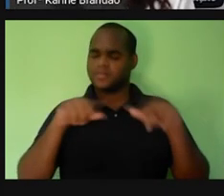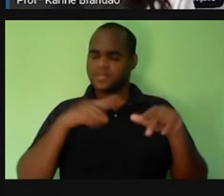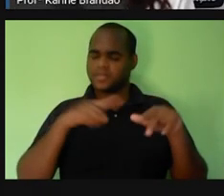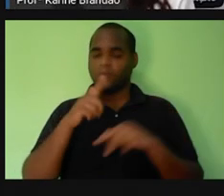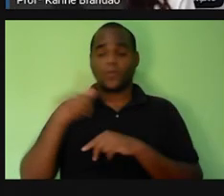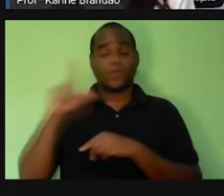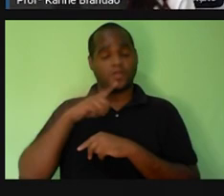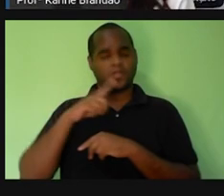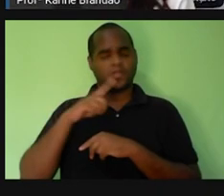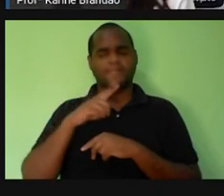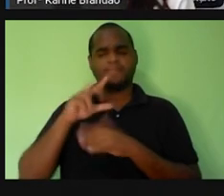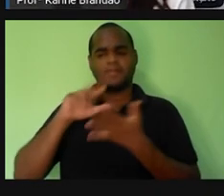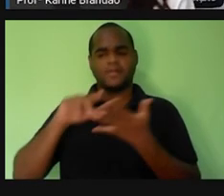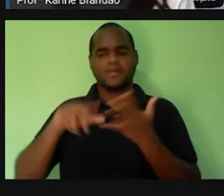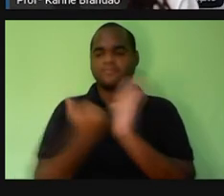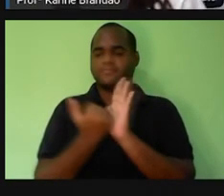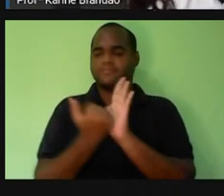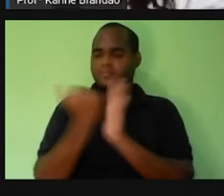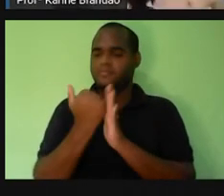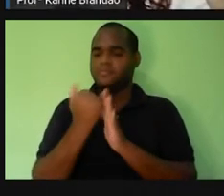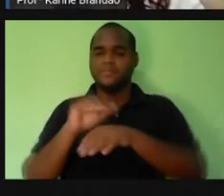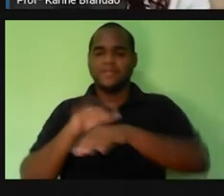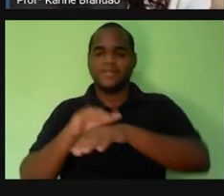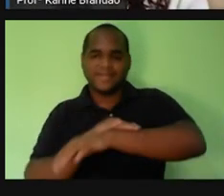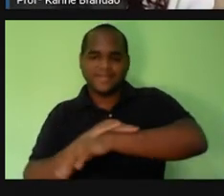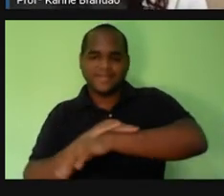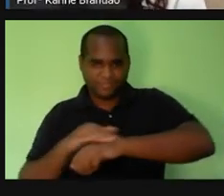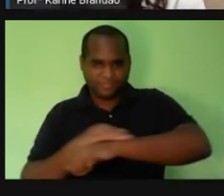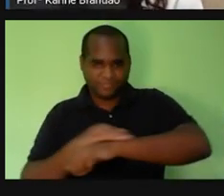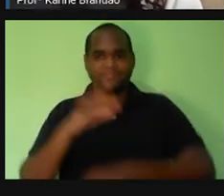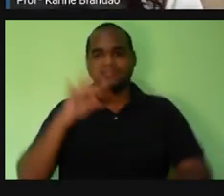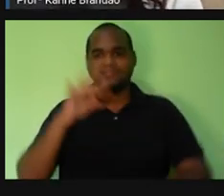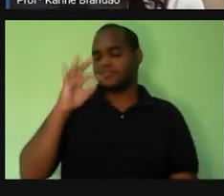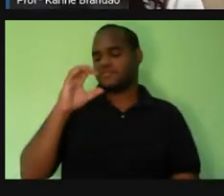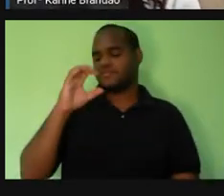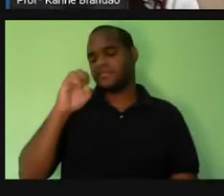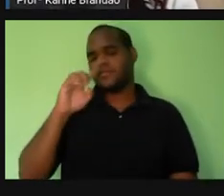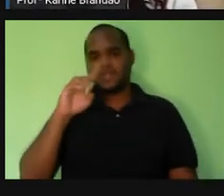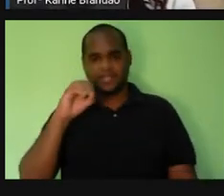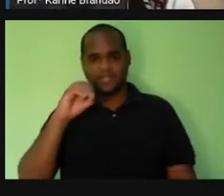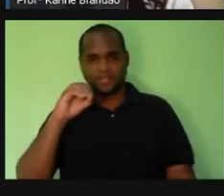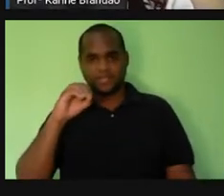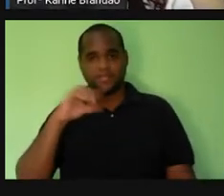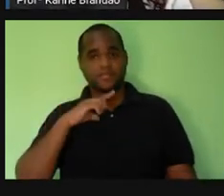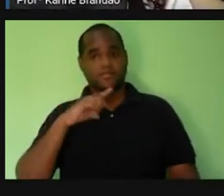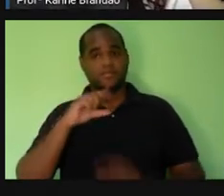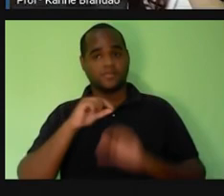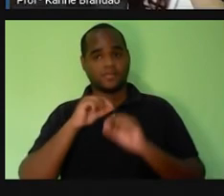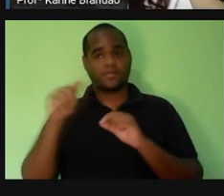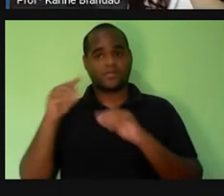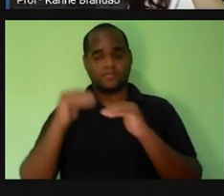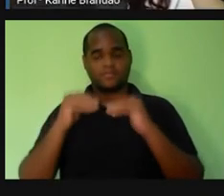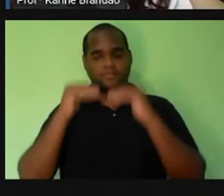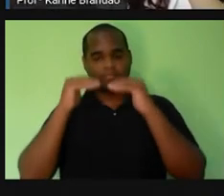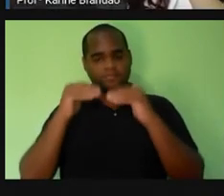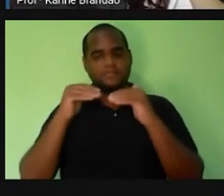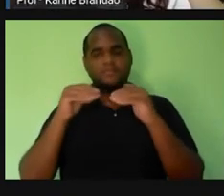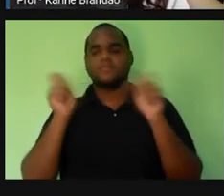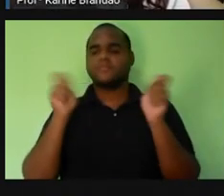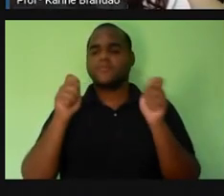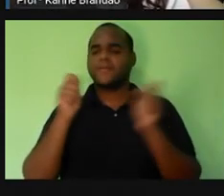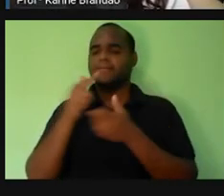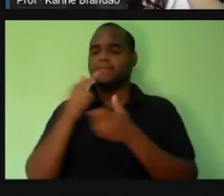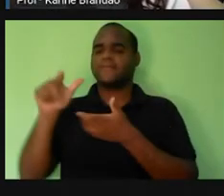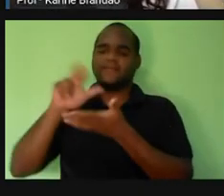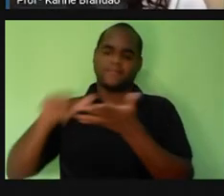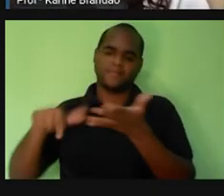coisa que nós temos são os tecidos. Aí a gente sai de célula e a gente vai para um nível acima. Que é o quê? O nível dos